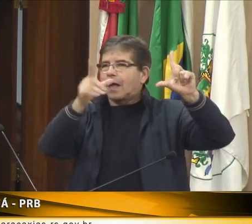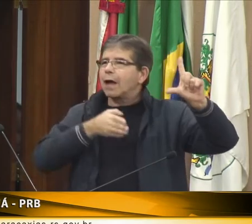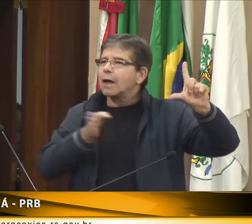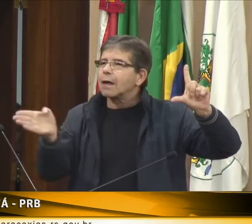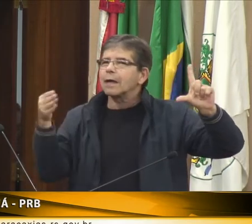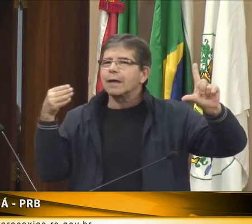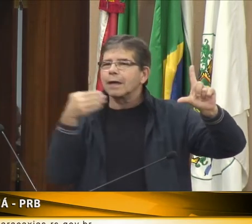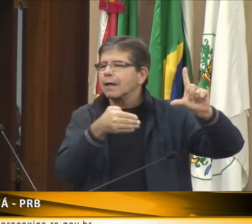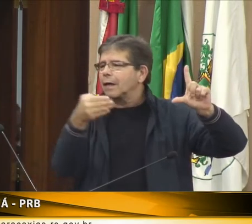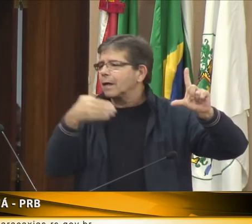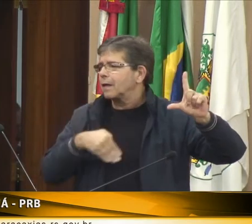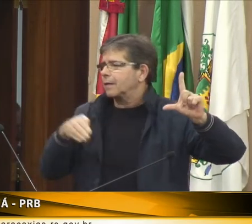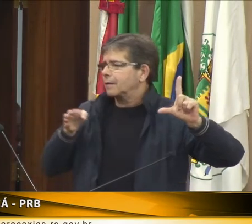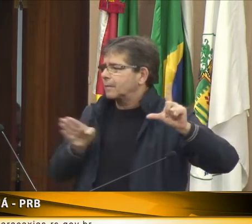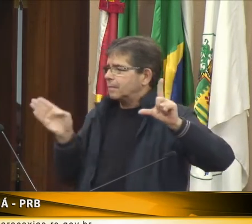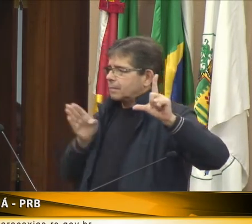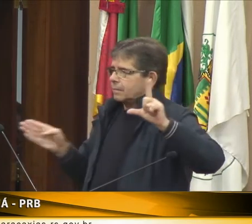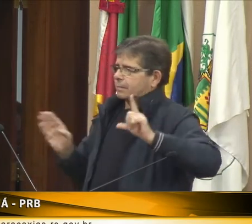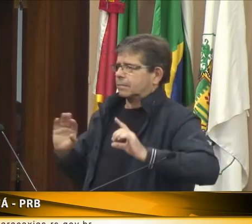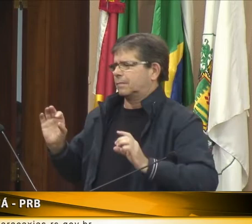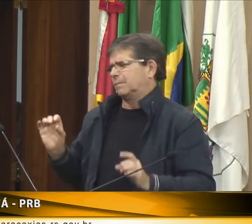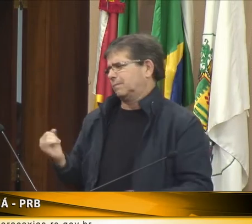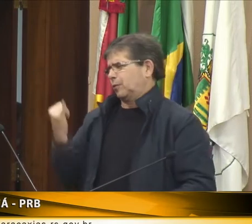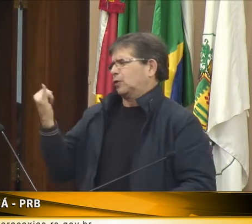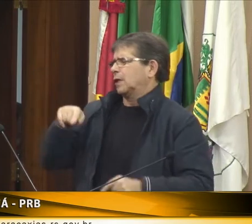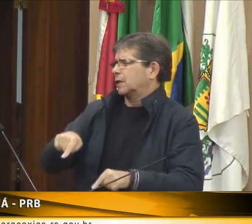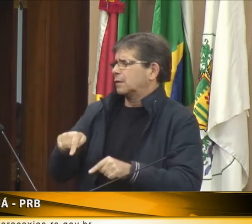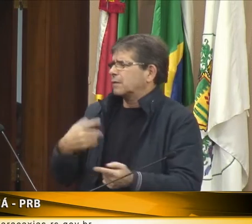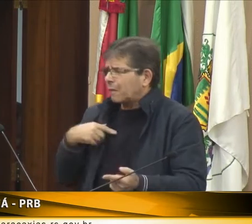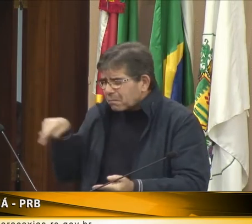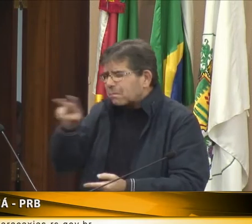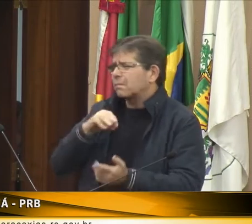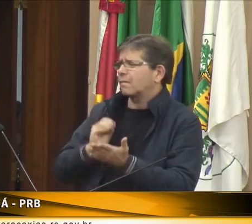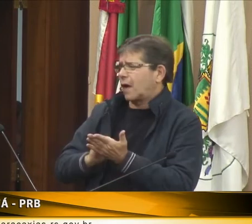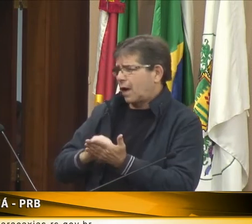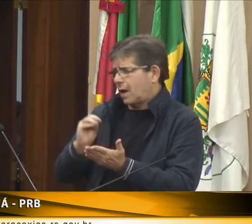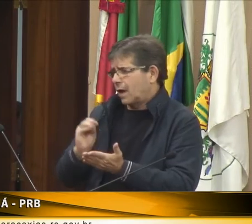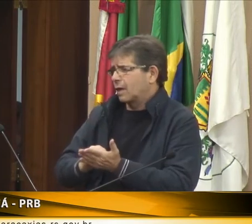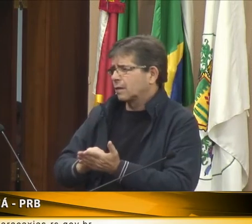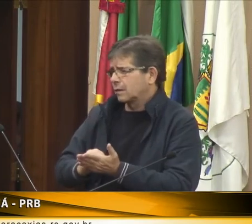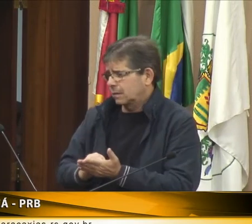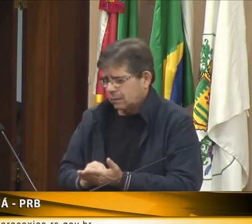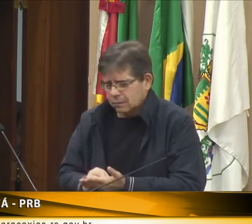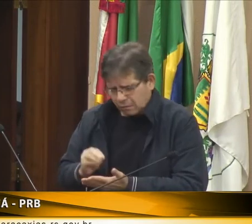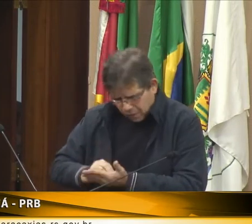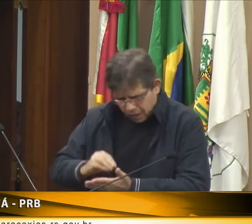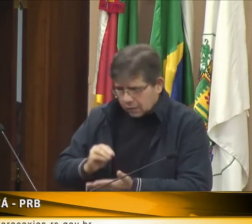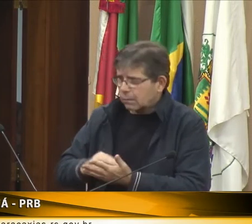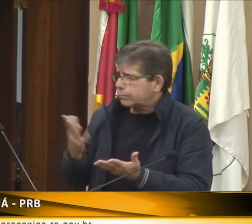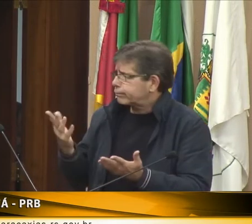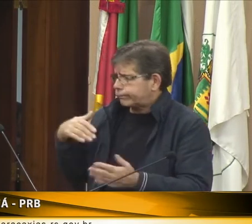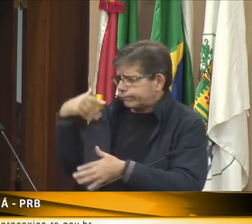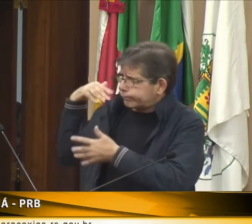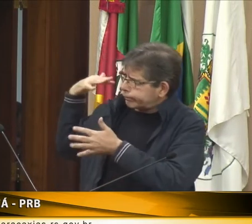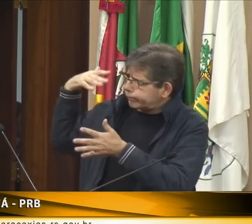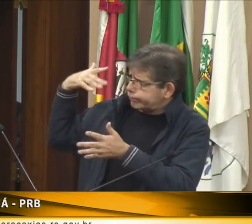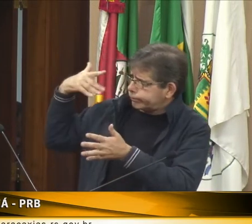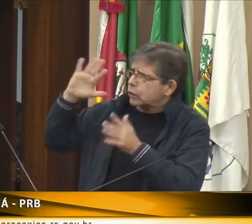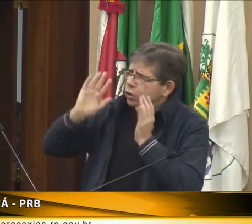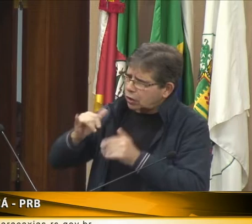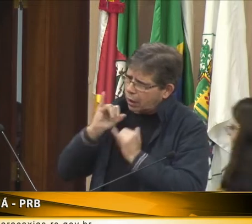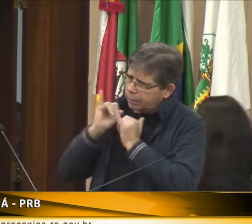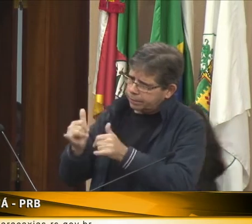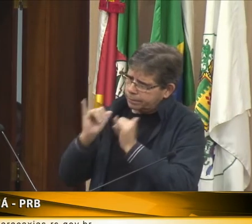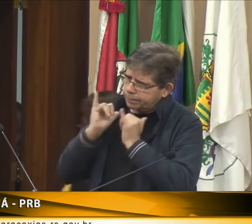Mas há uma placa explicando para o surdo onde é ou a recepção não sabe, comunicação para explicar como